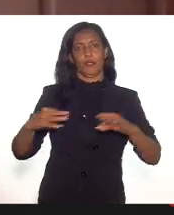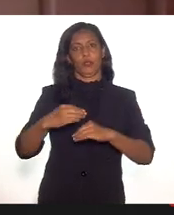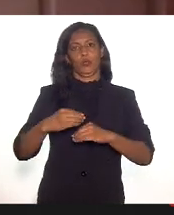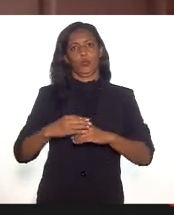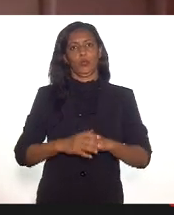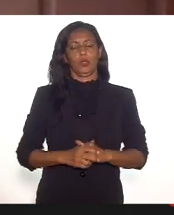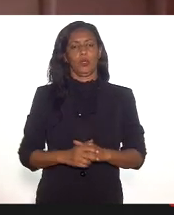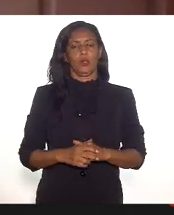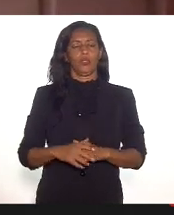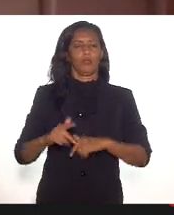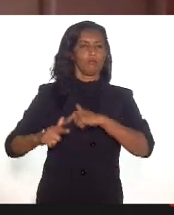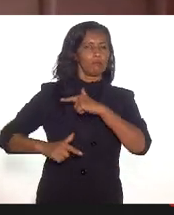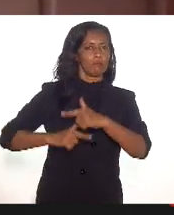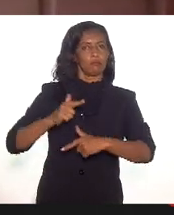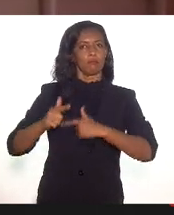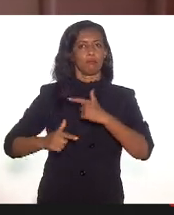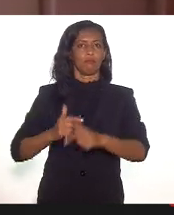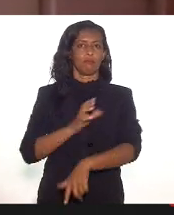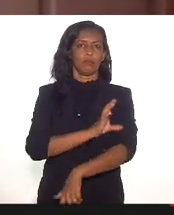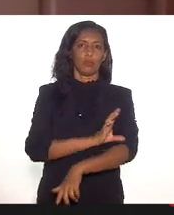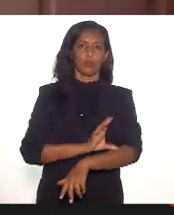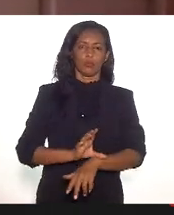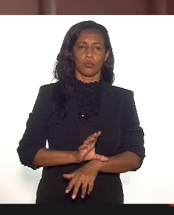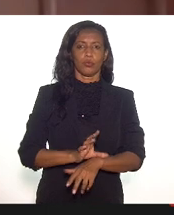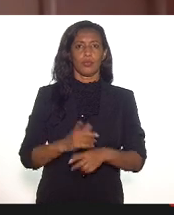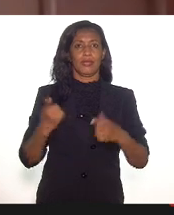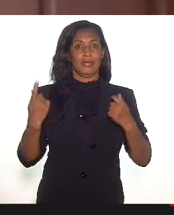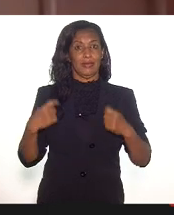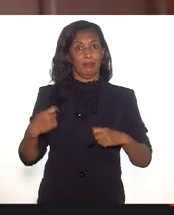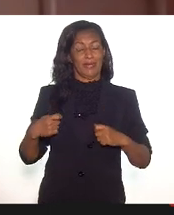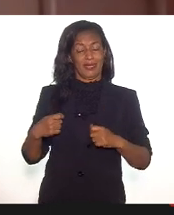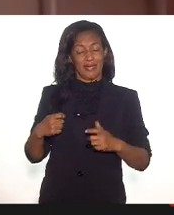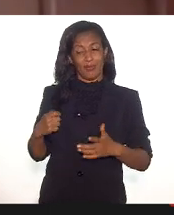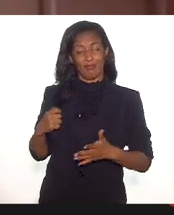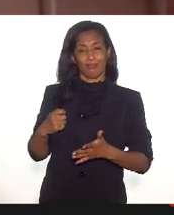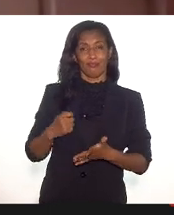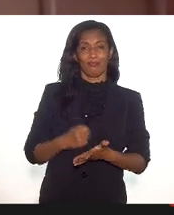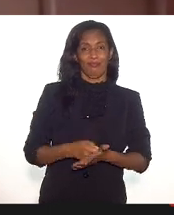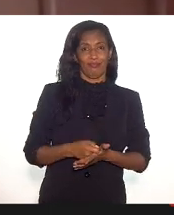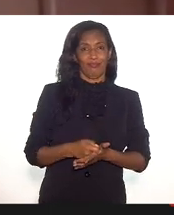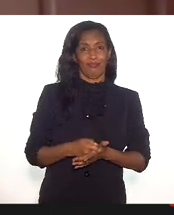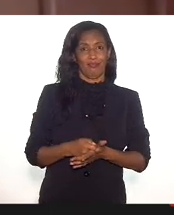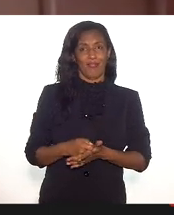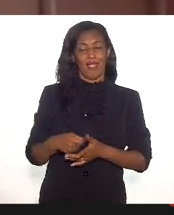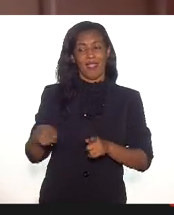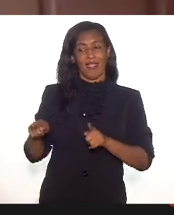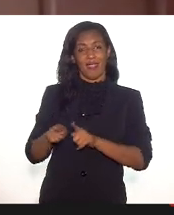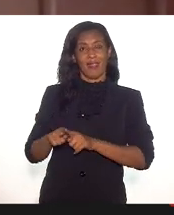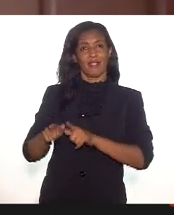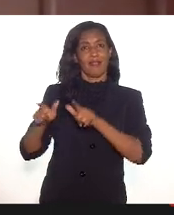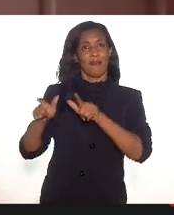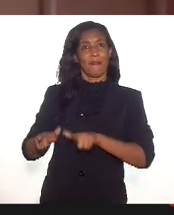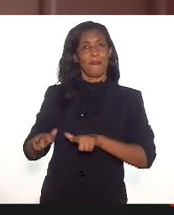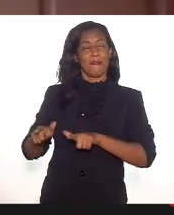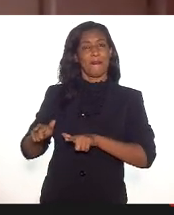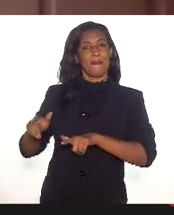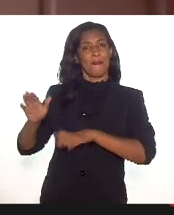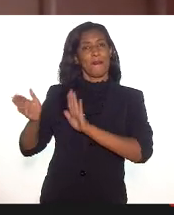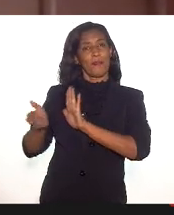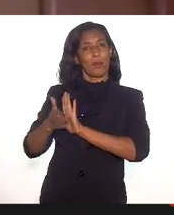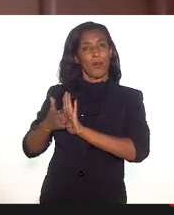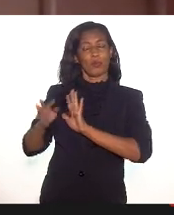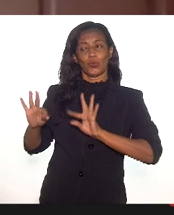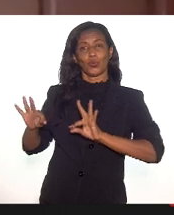tocam a cultura, que precisam garantir esse patrimônio tão importante de toda a humanidade,